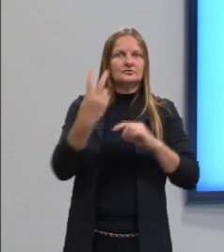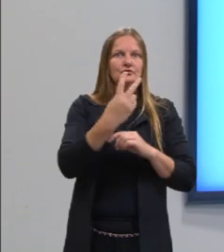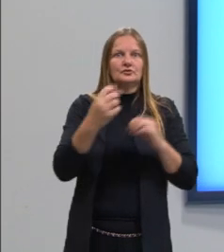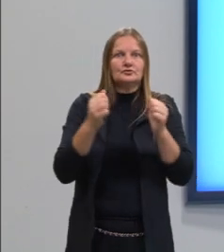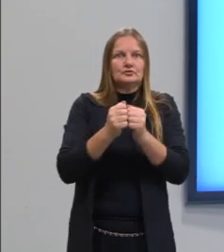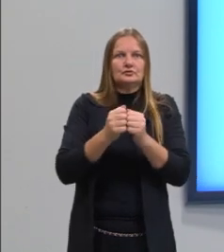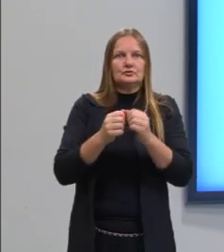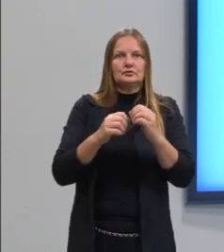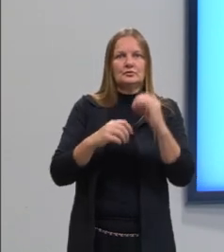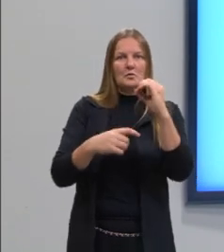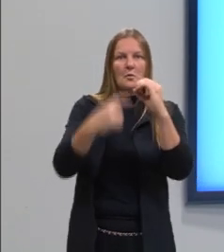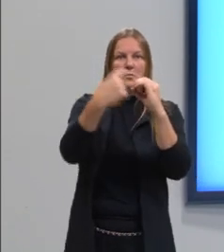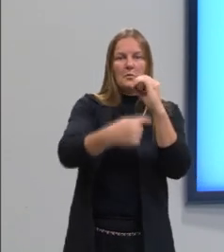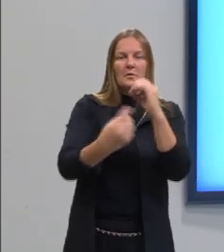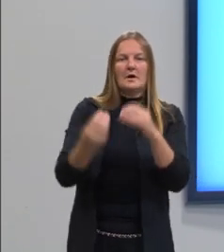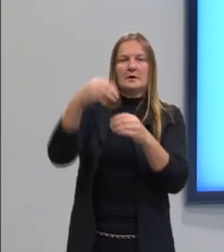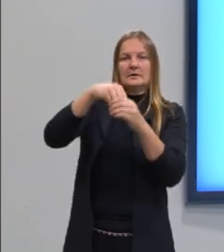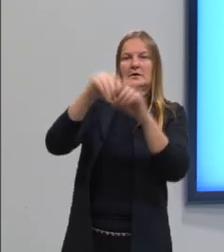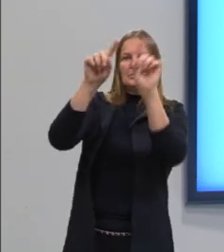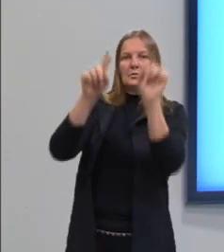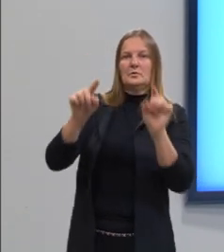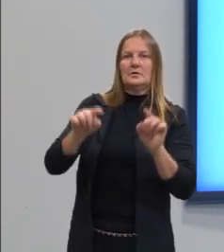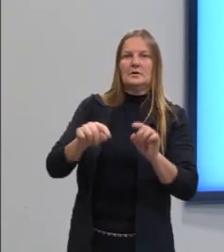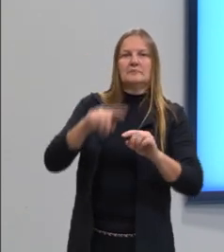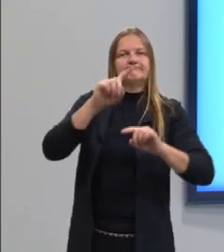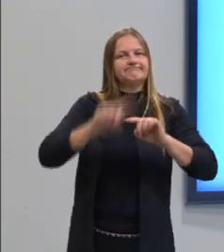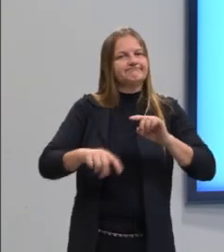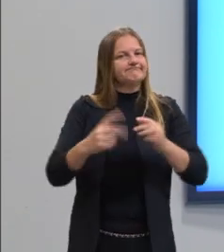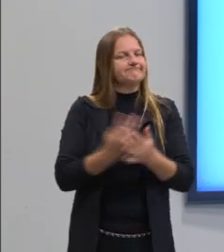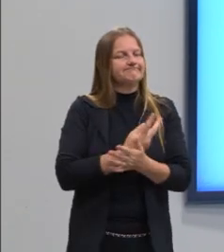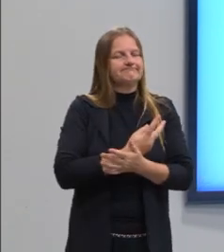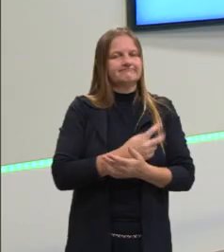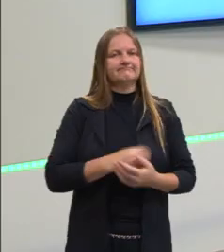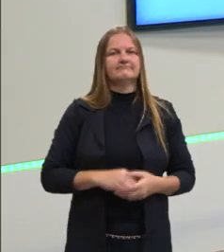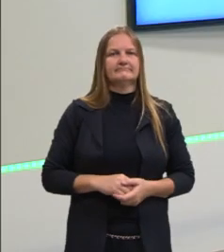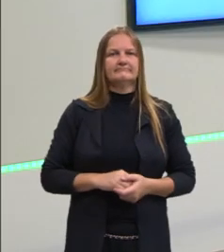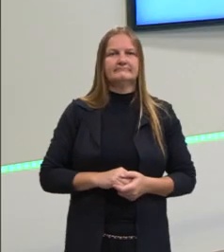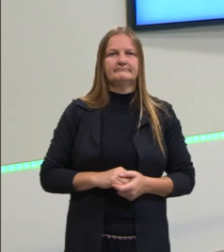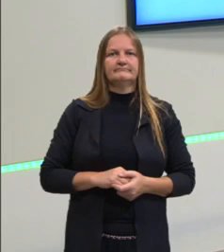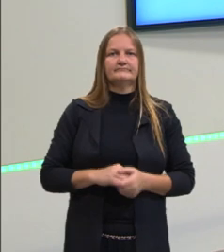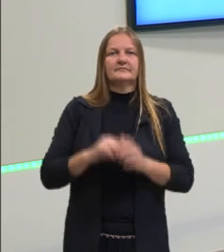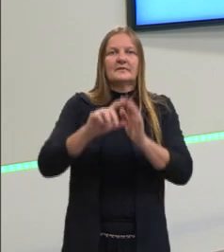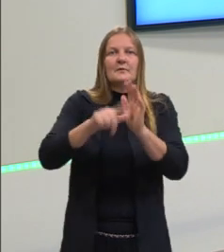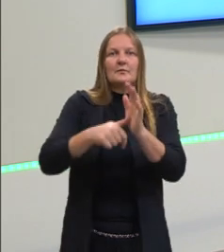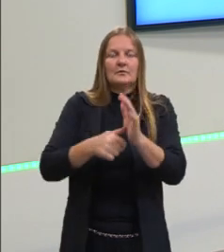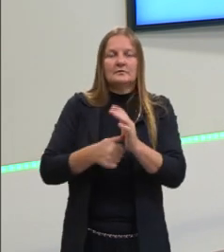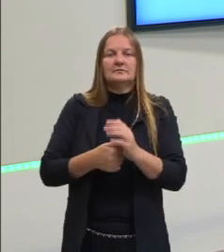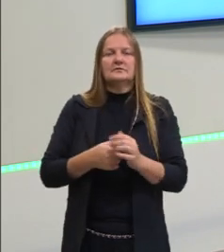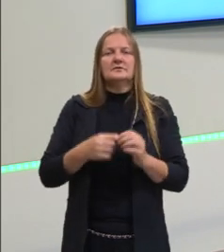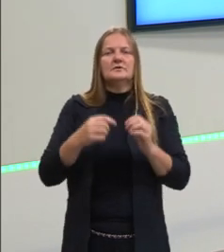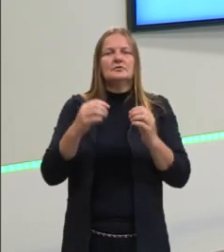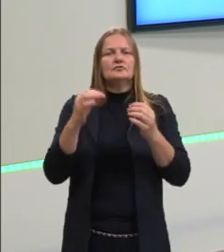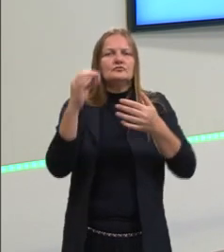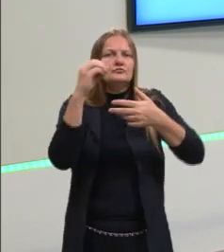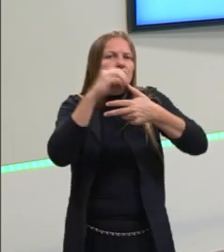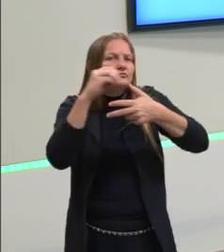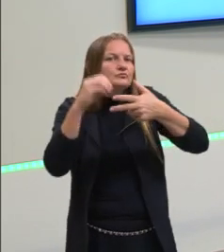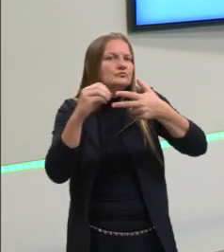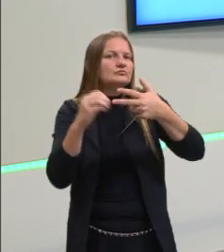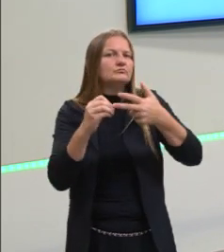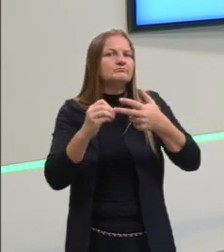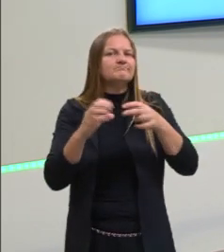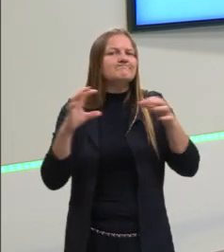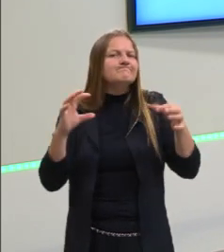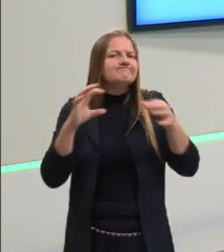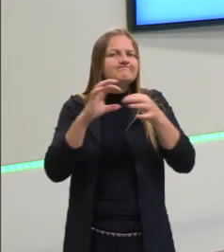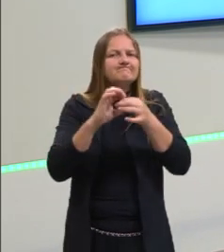gente está, então, conduzindo nossos estudos para reafirmar conceitos básicos, e, posteriormente, conseguir, então, fazer algumas questões do Enem vinculadas e